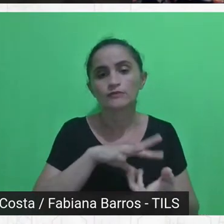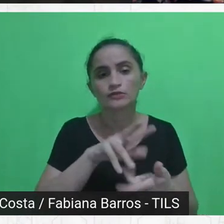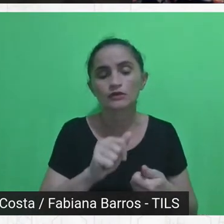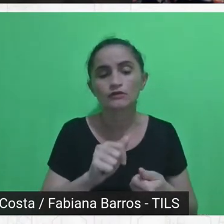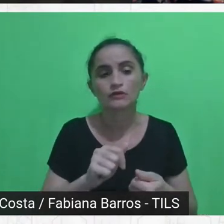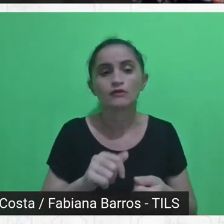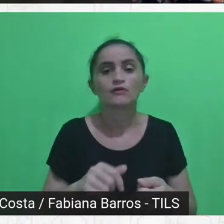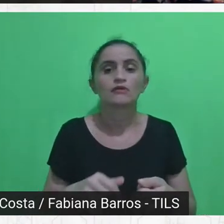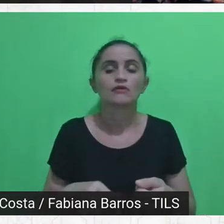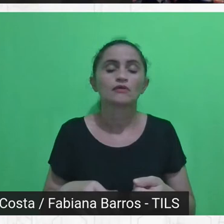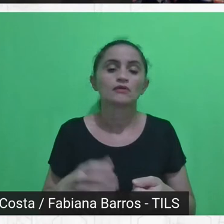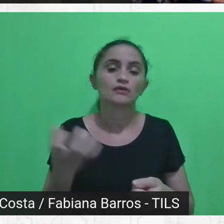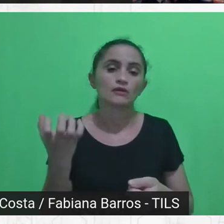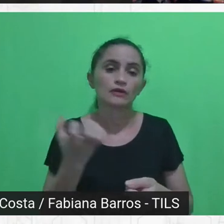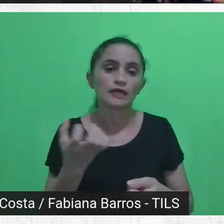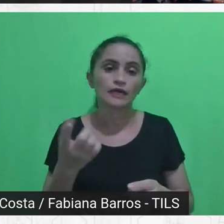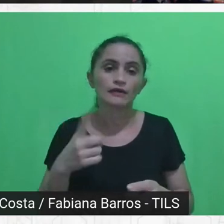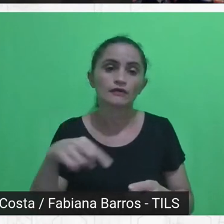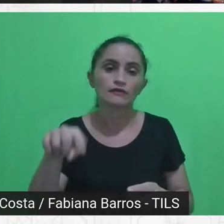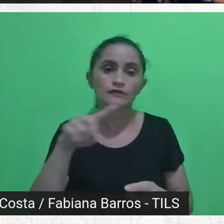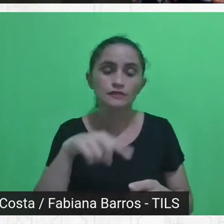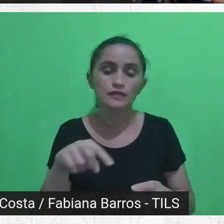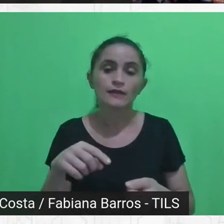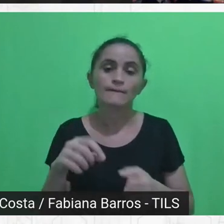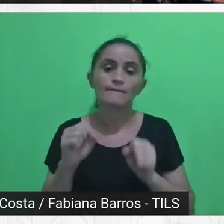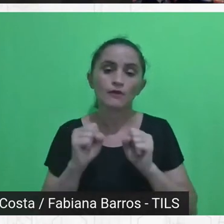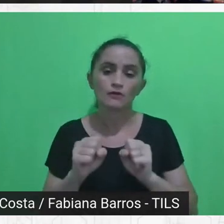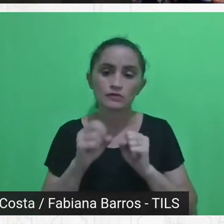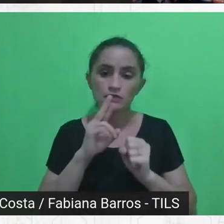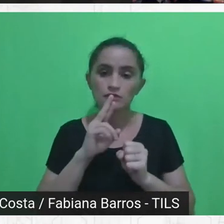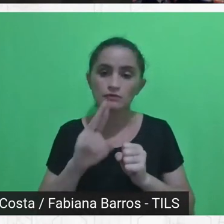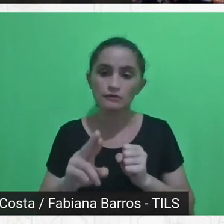essas questões que foram colocadas, por favor.